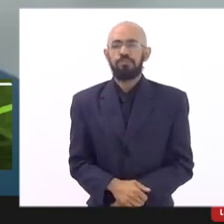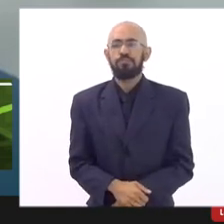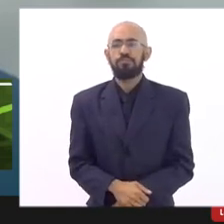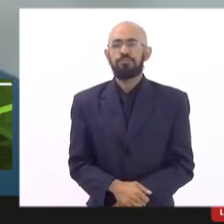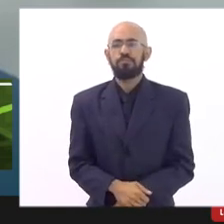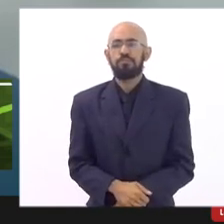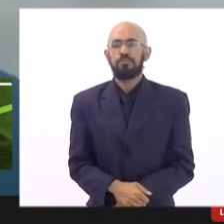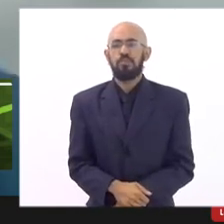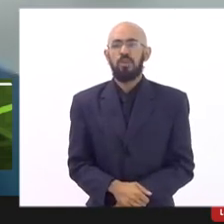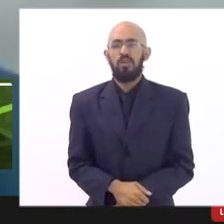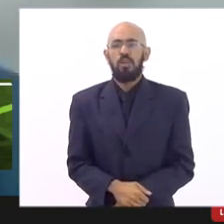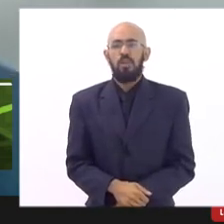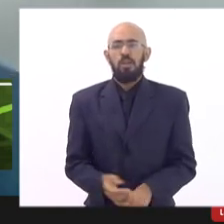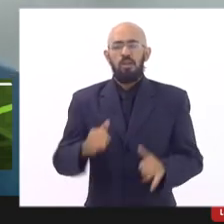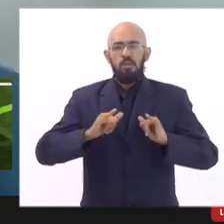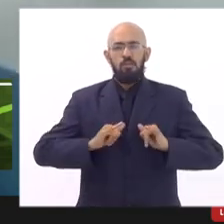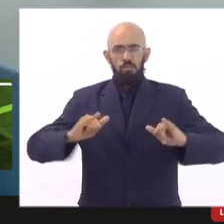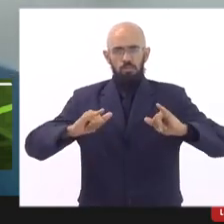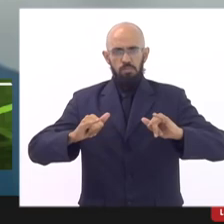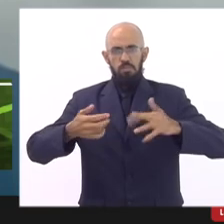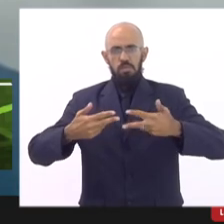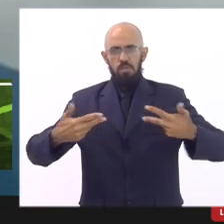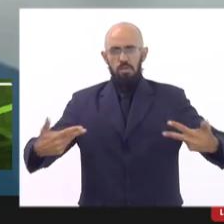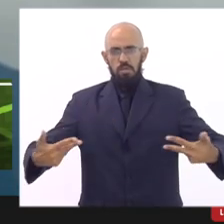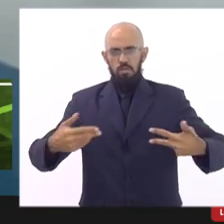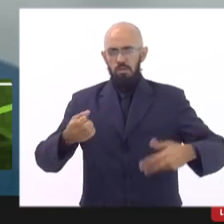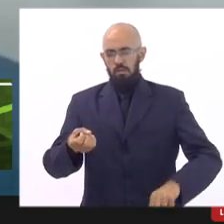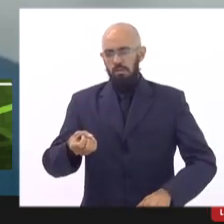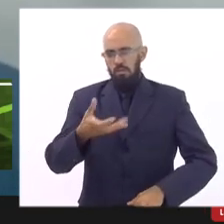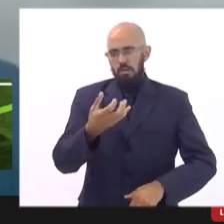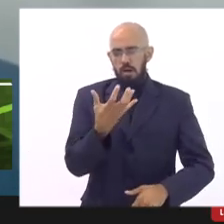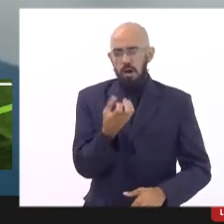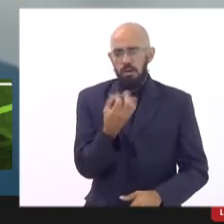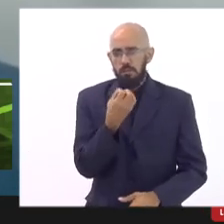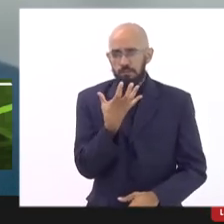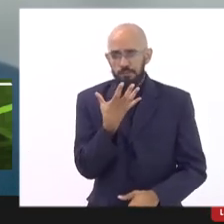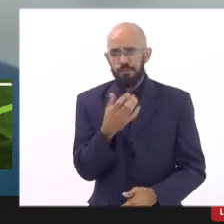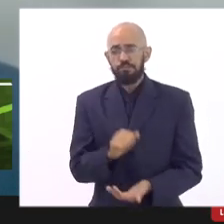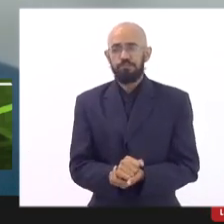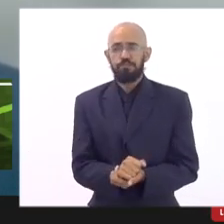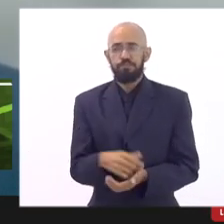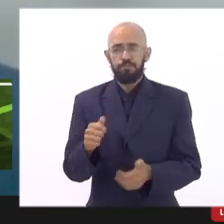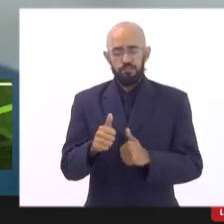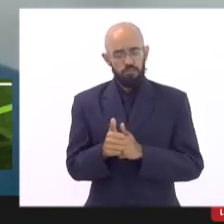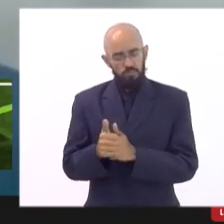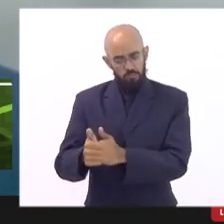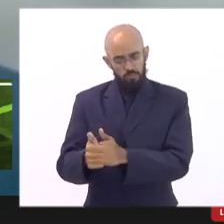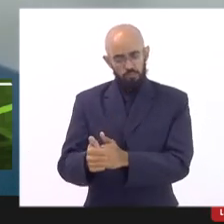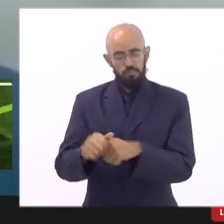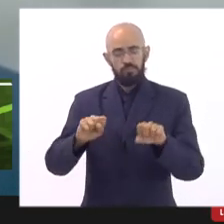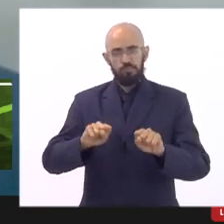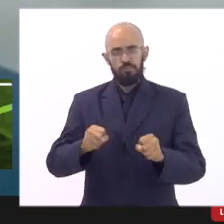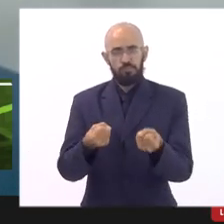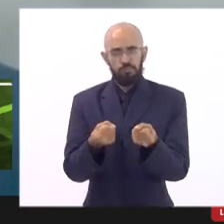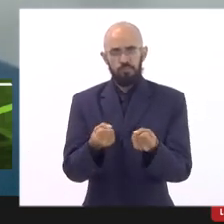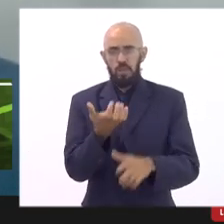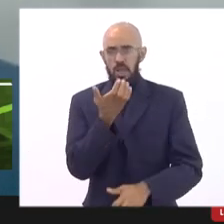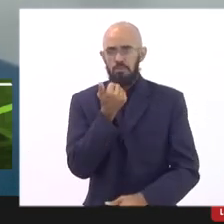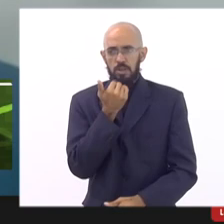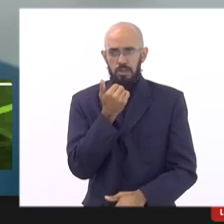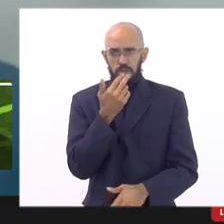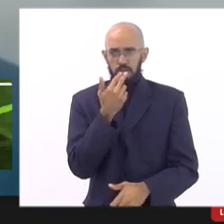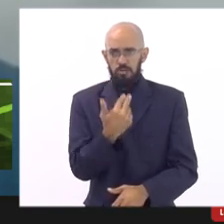dar uma notícia acho que boa em termos da Defensoria Pública desde que a gente vem acompanhando a questão da segurança alimentar e nutricional